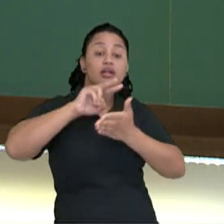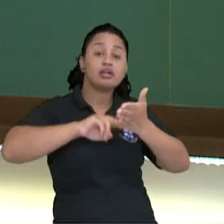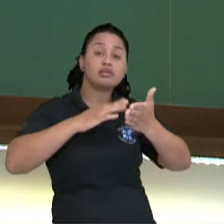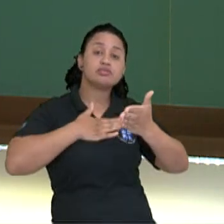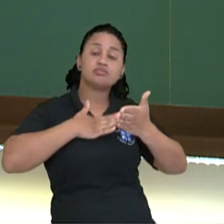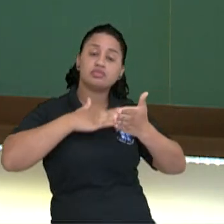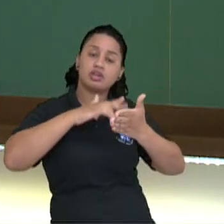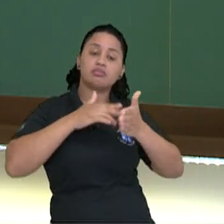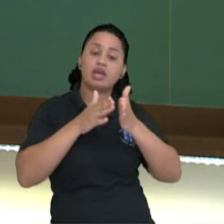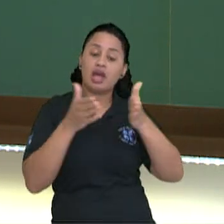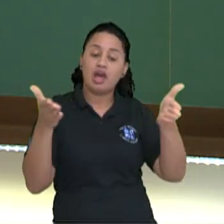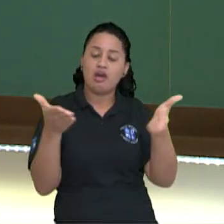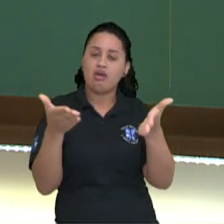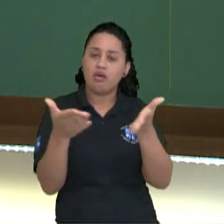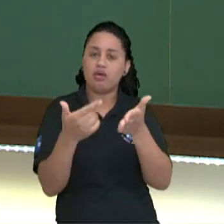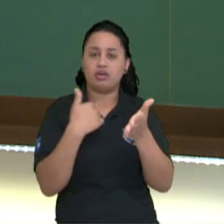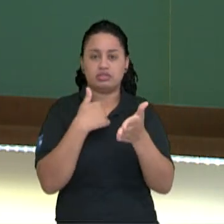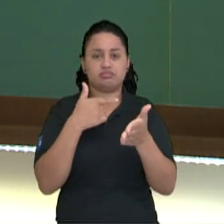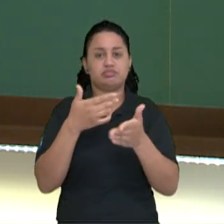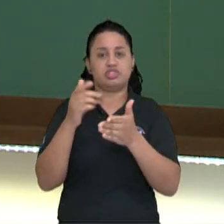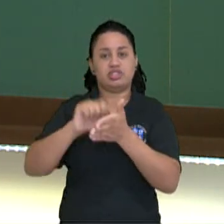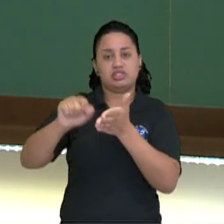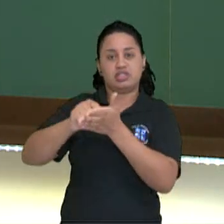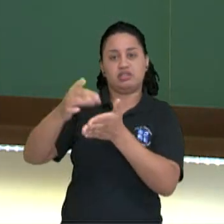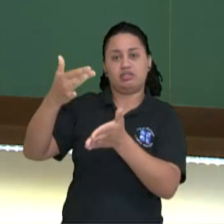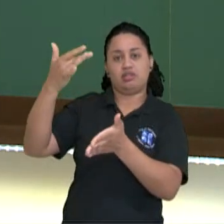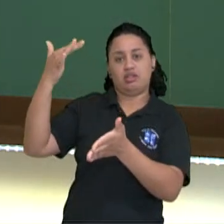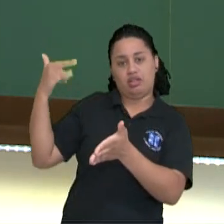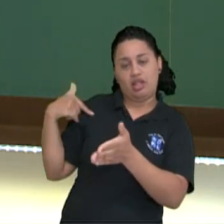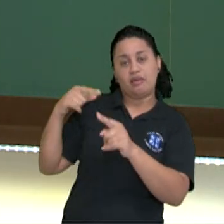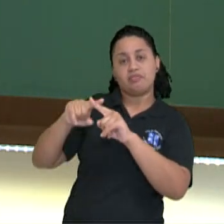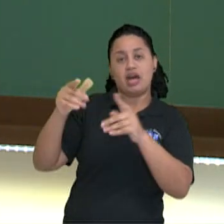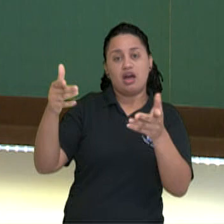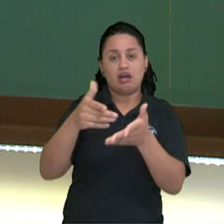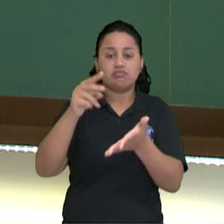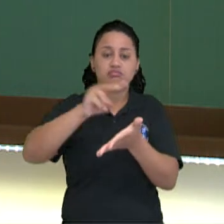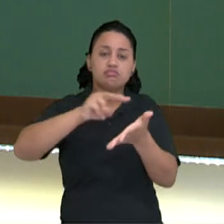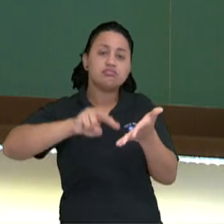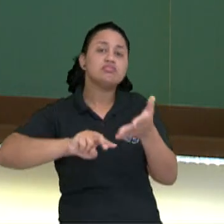na nossa época, da recepção que a gente faz dessa leitura.